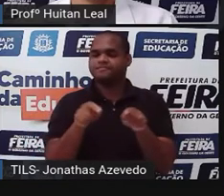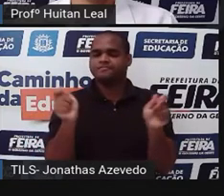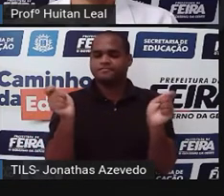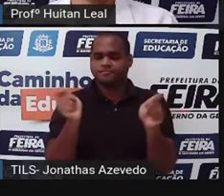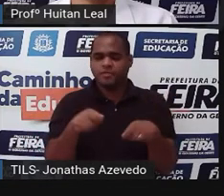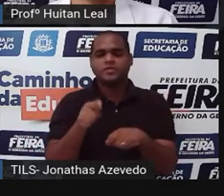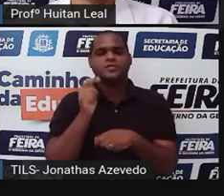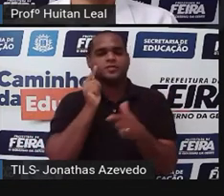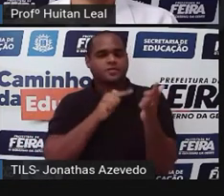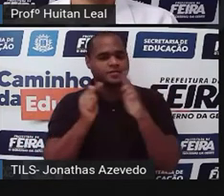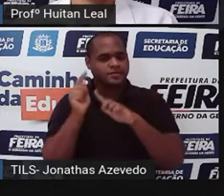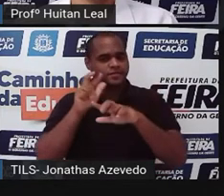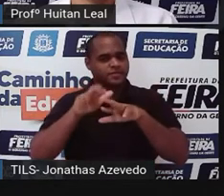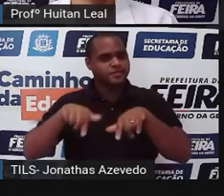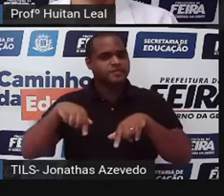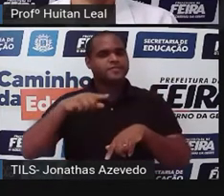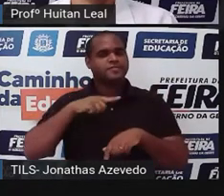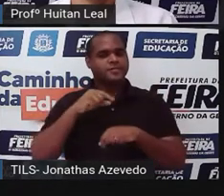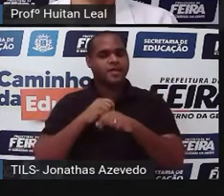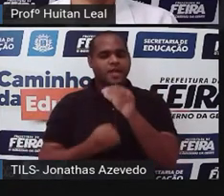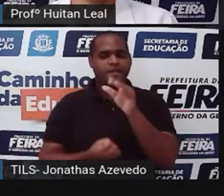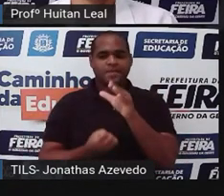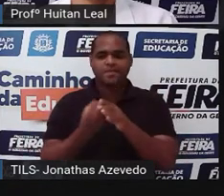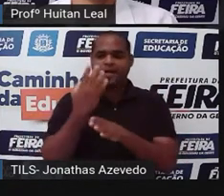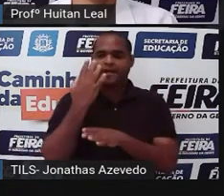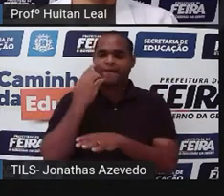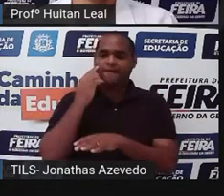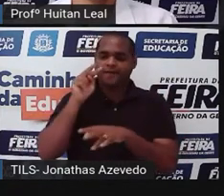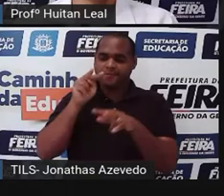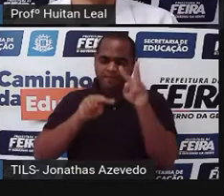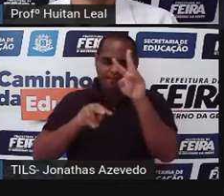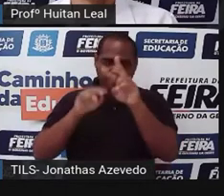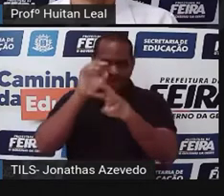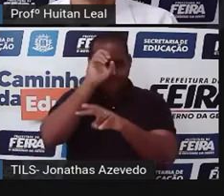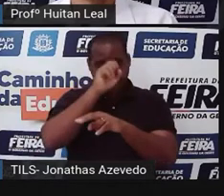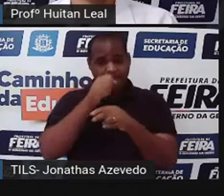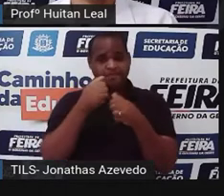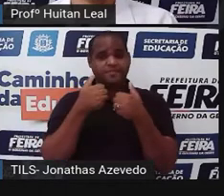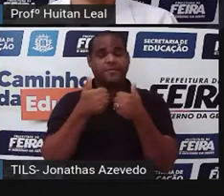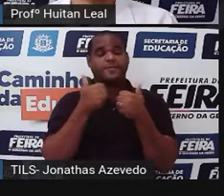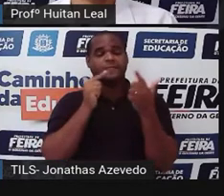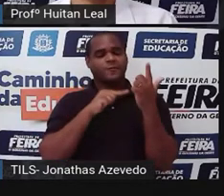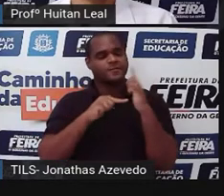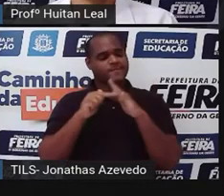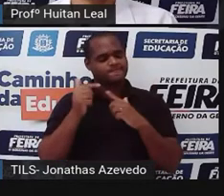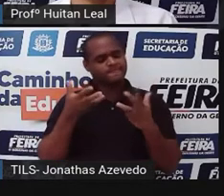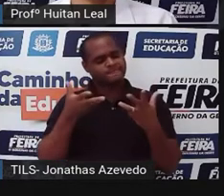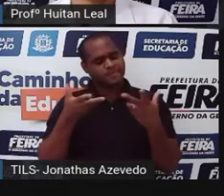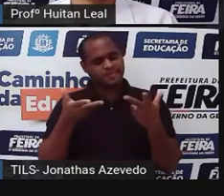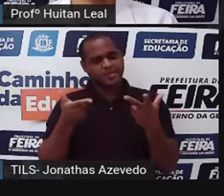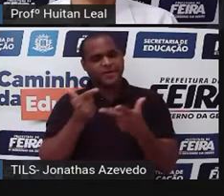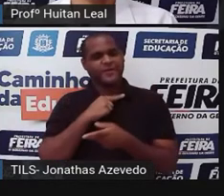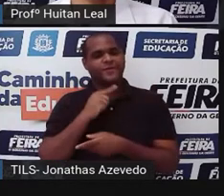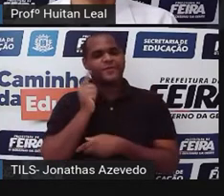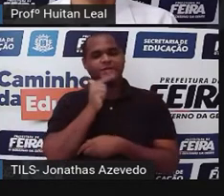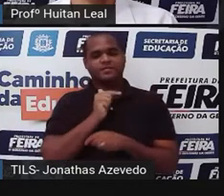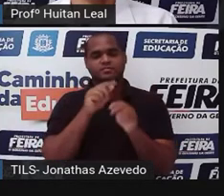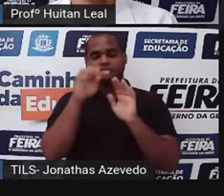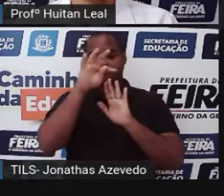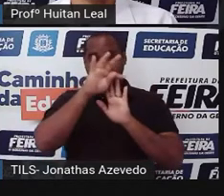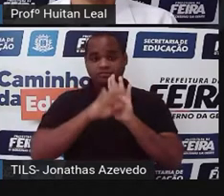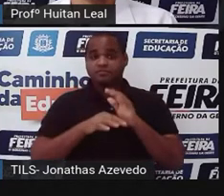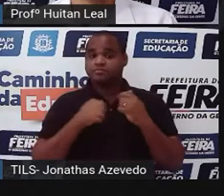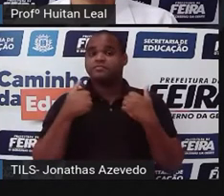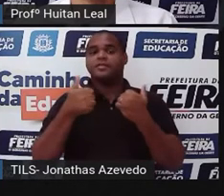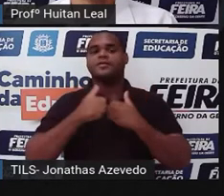criando mais vivência, aprendendo mais coisas, mais traquejo com os diversos tipos de textos.